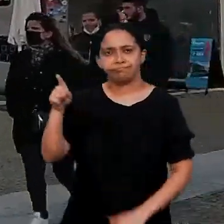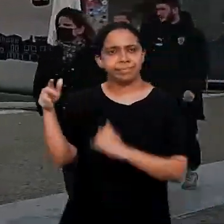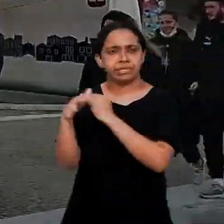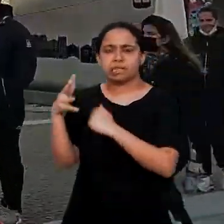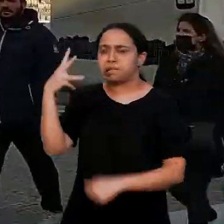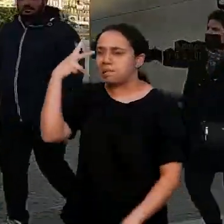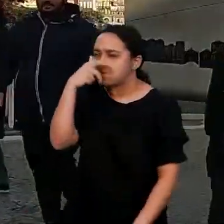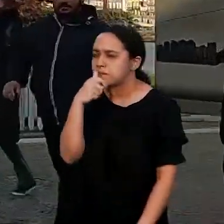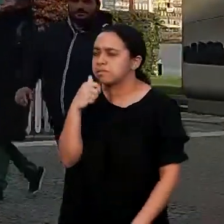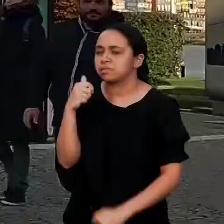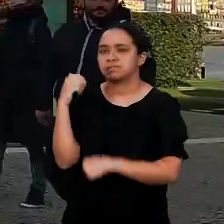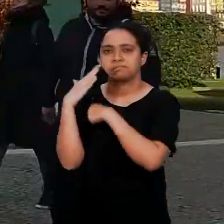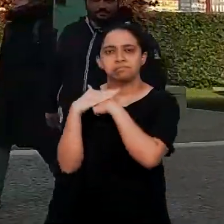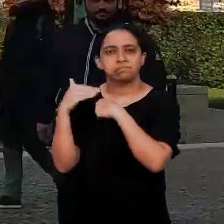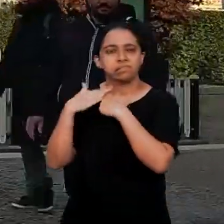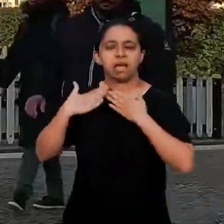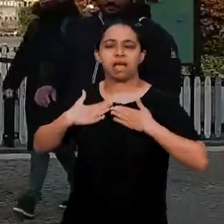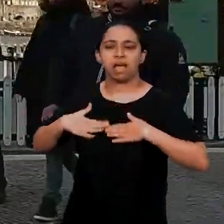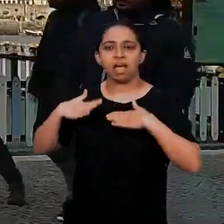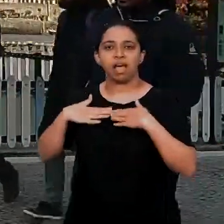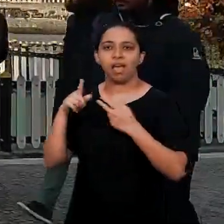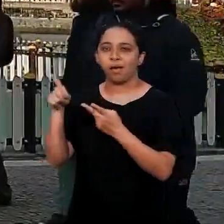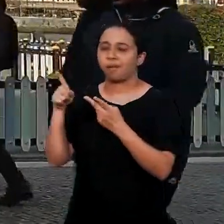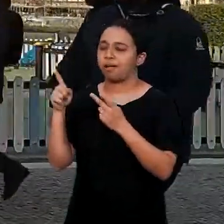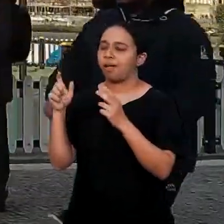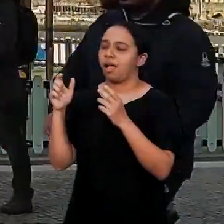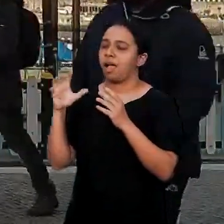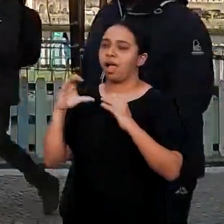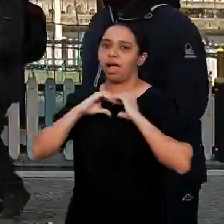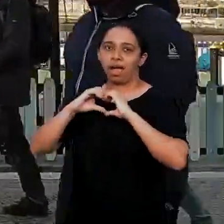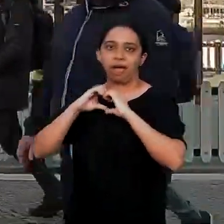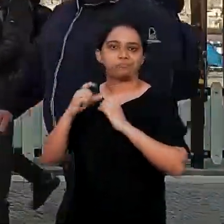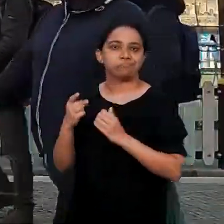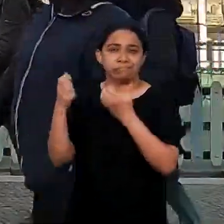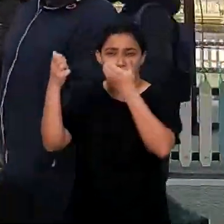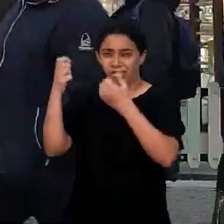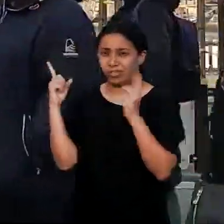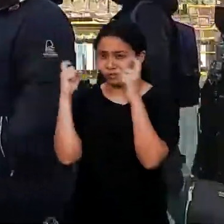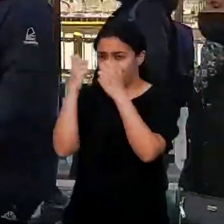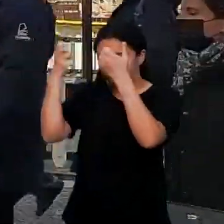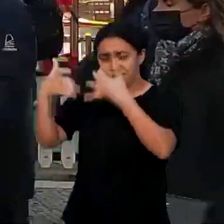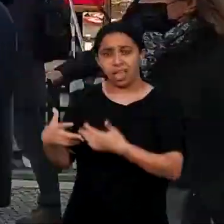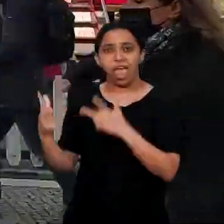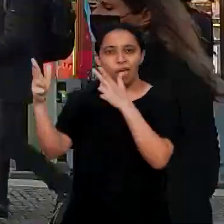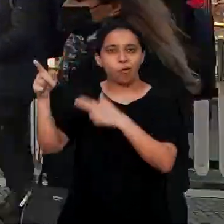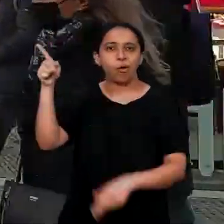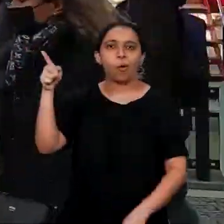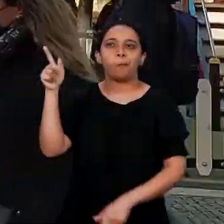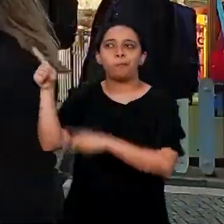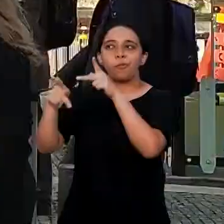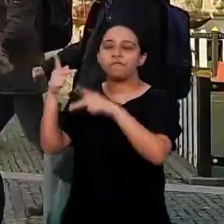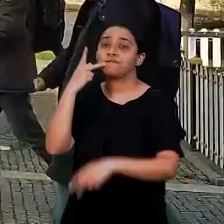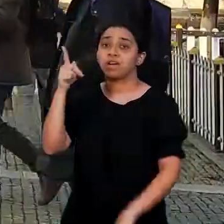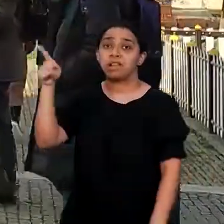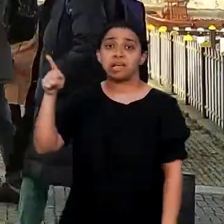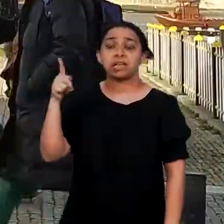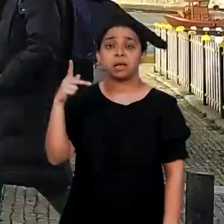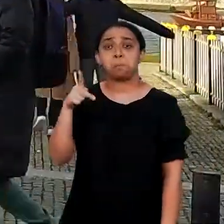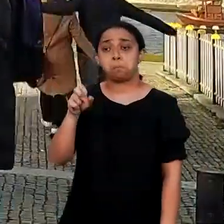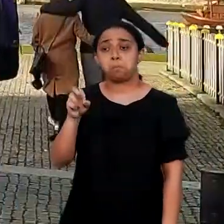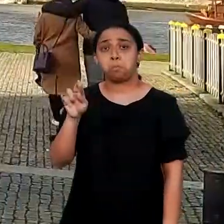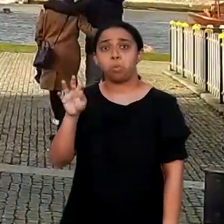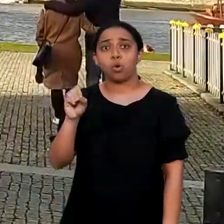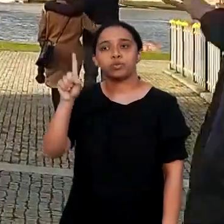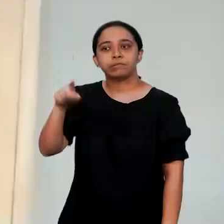de Porto é linda, tranquila, acolhedora e apaixonante. Não tem como explicar, é como eles falam lá, Porto